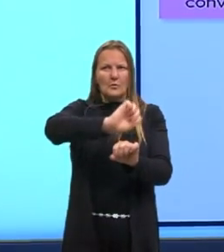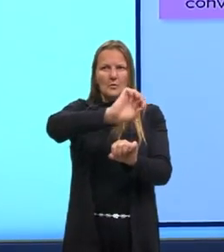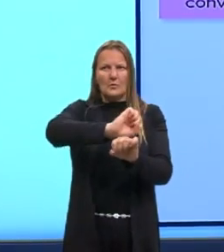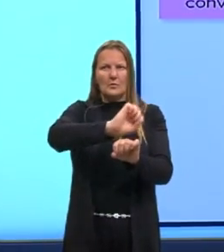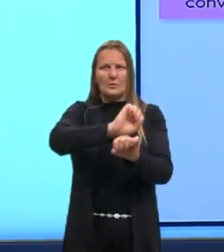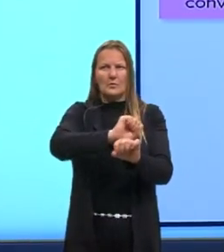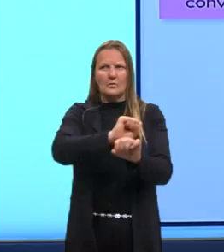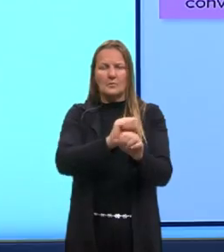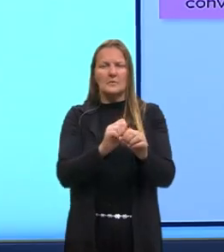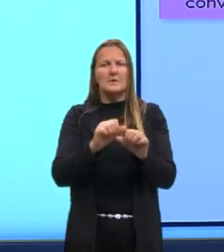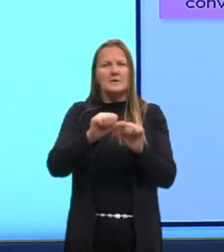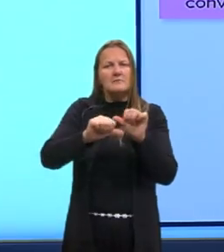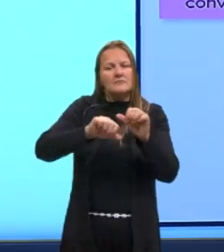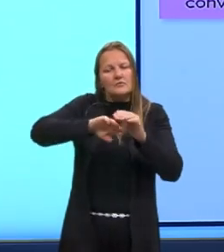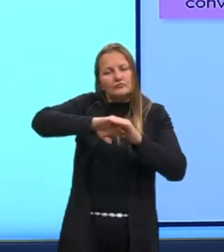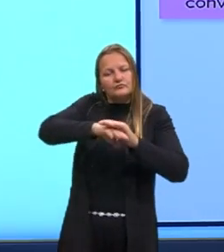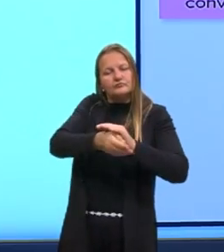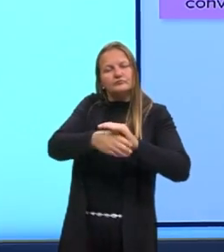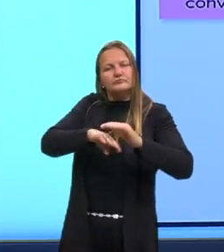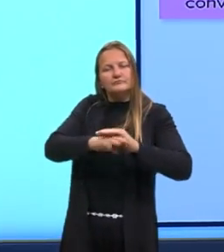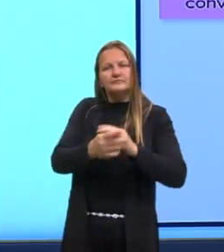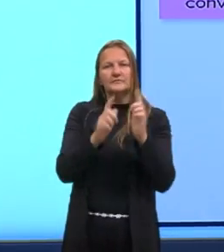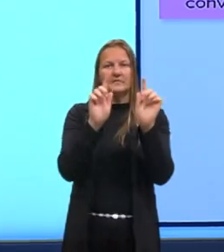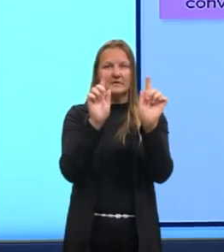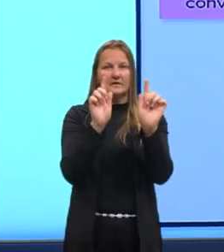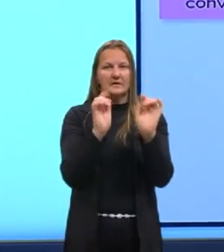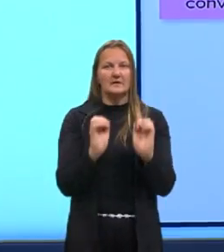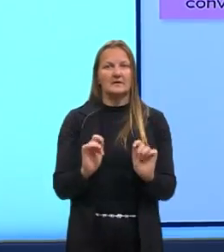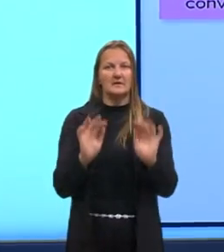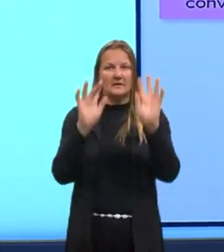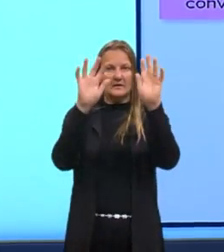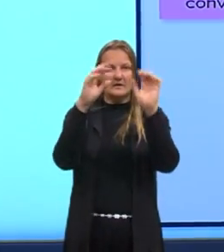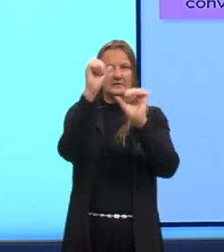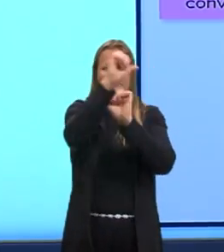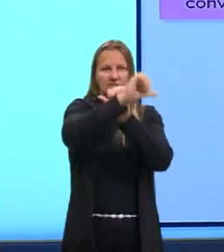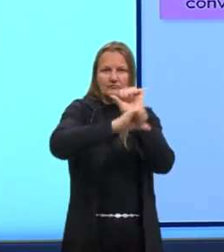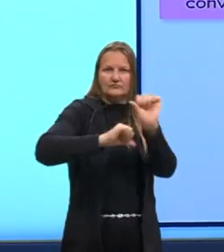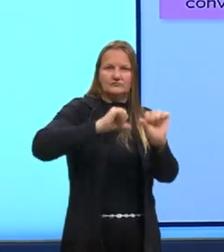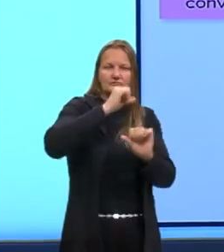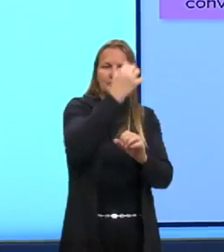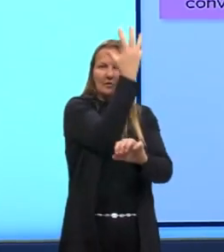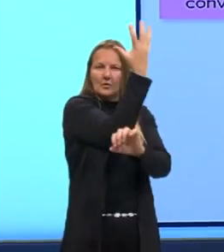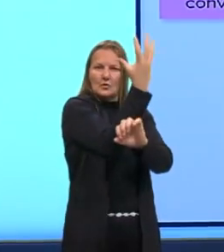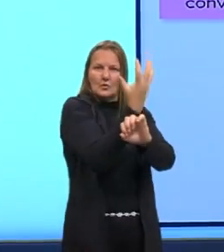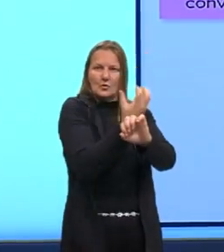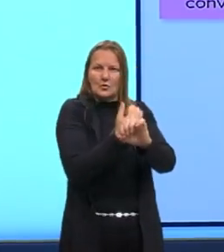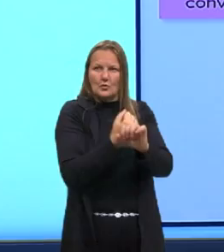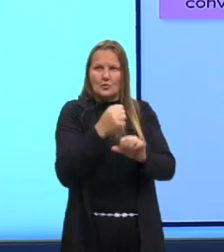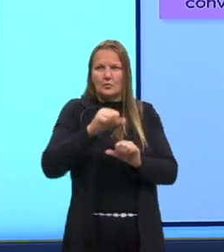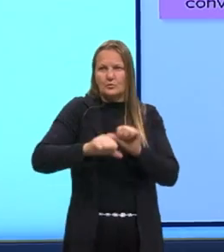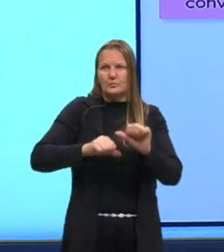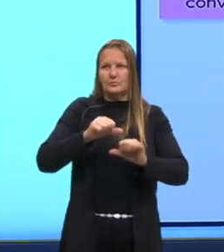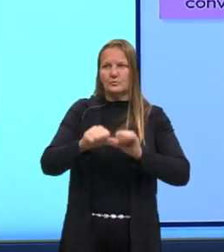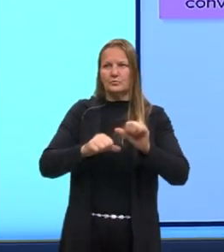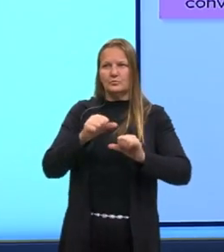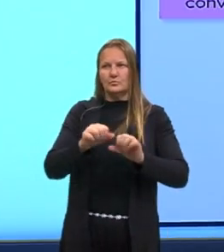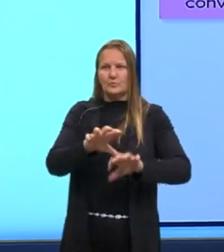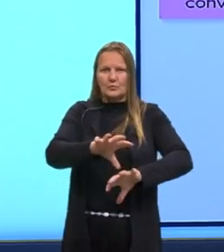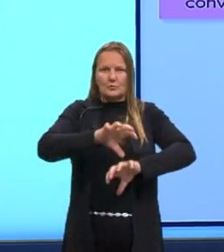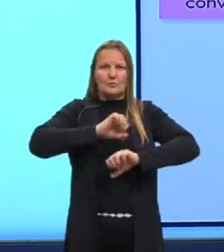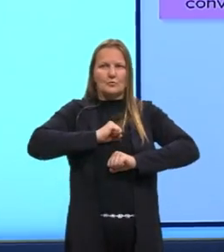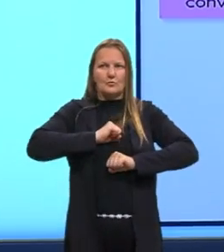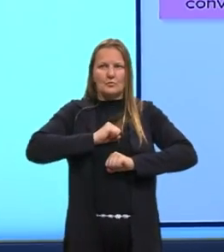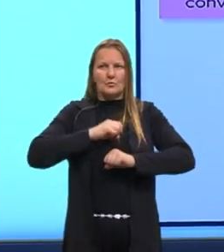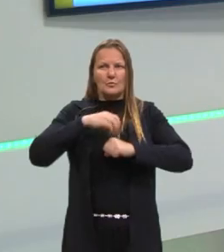eles vão converter o gás nitrogênio da atmosfera, ó, e incorporam em